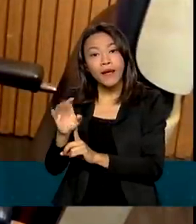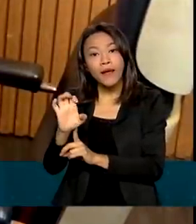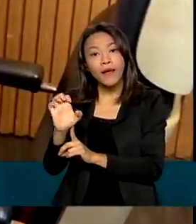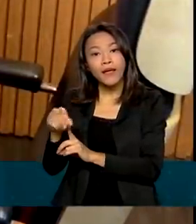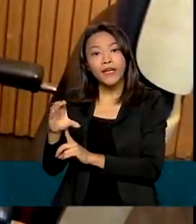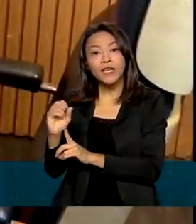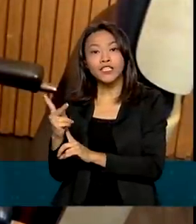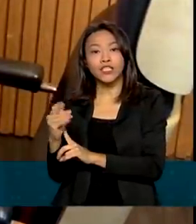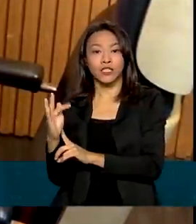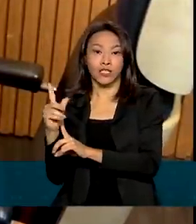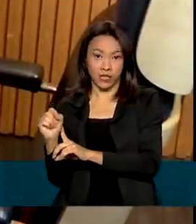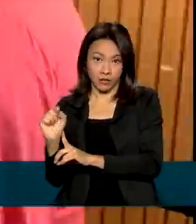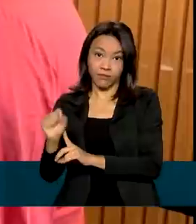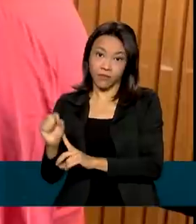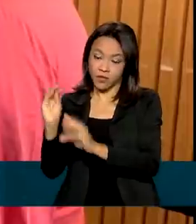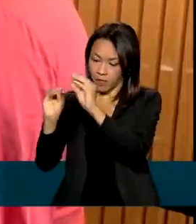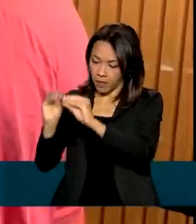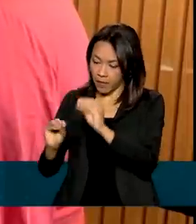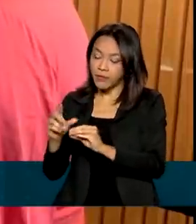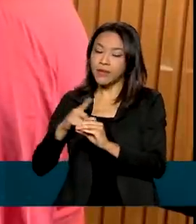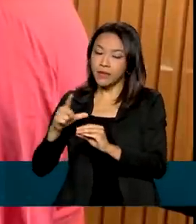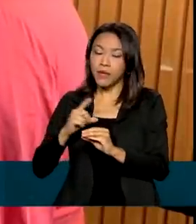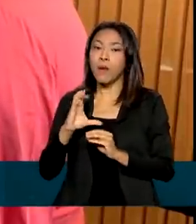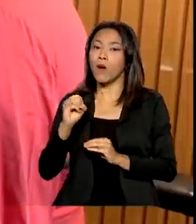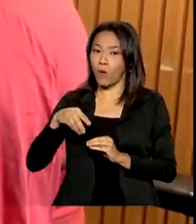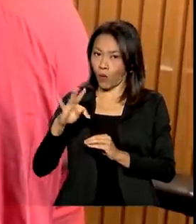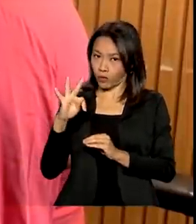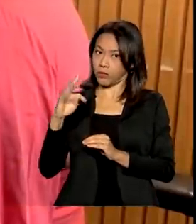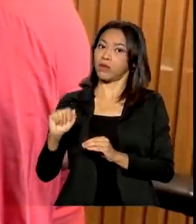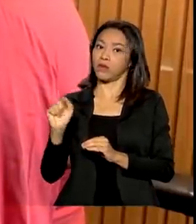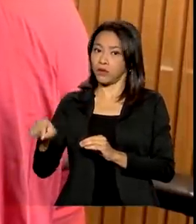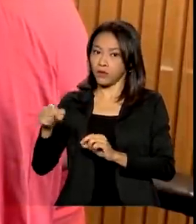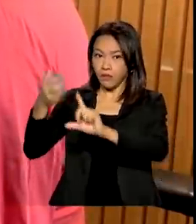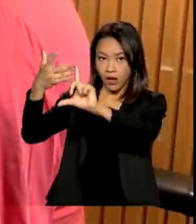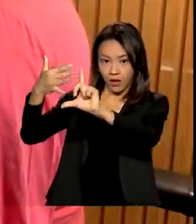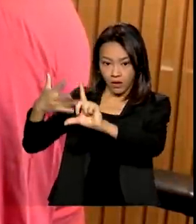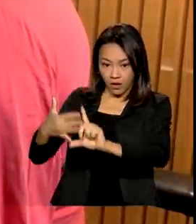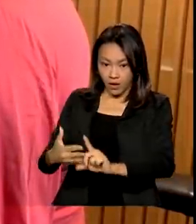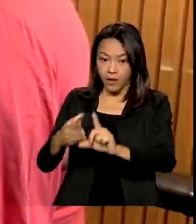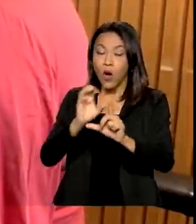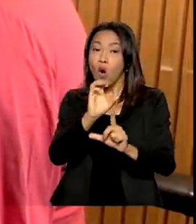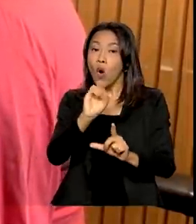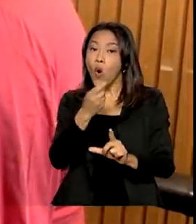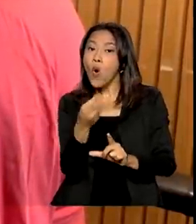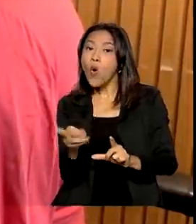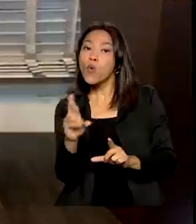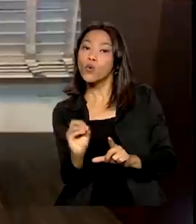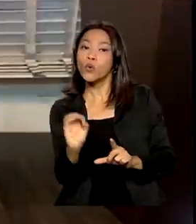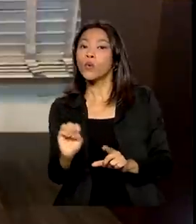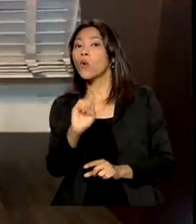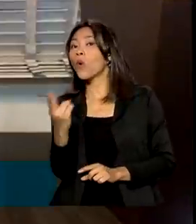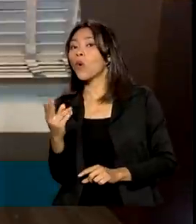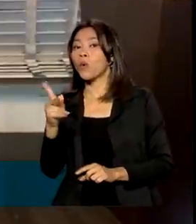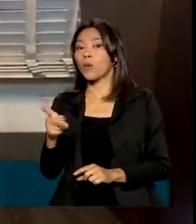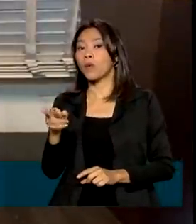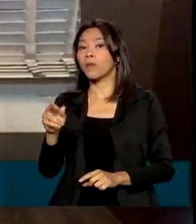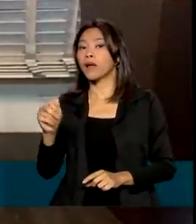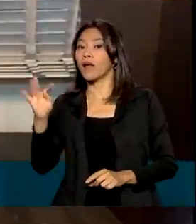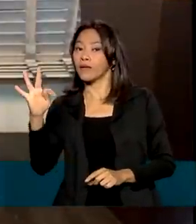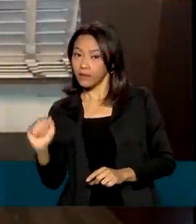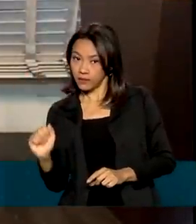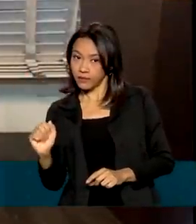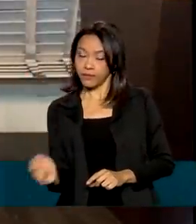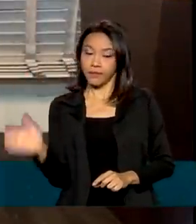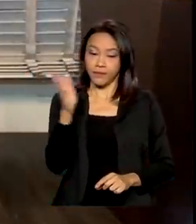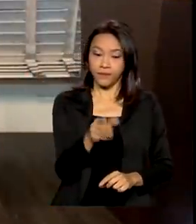documento, é preciso ter uma conta no portal gov.br, nos níveis ouro ou prata. Com essa declaração pré